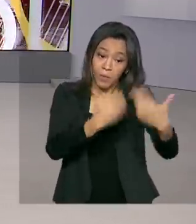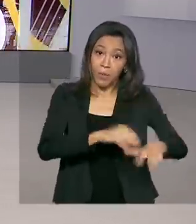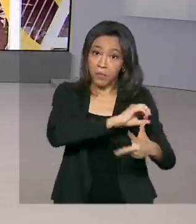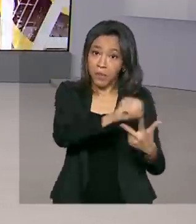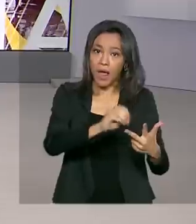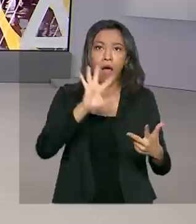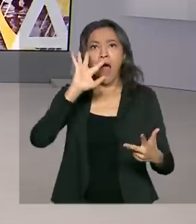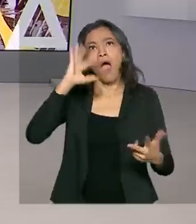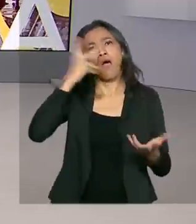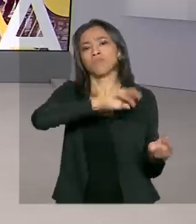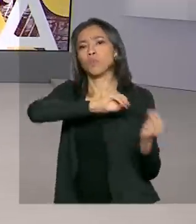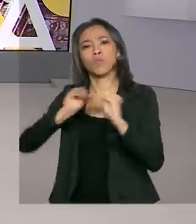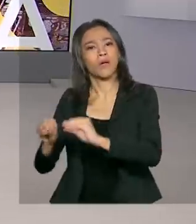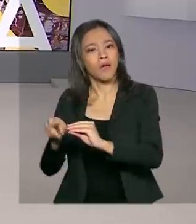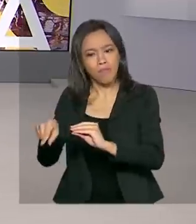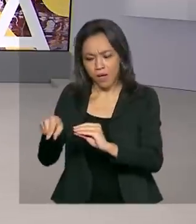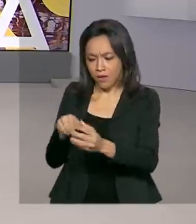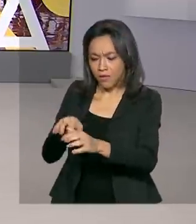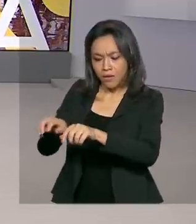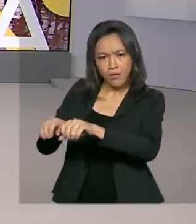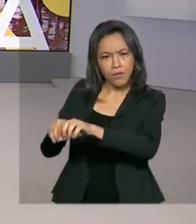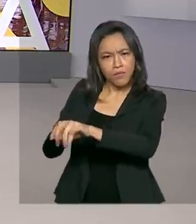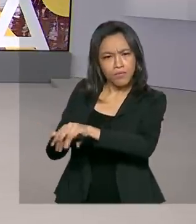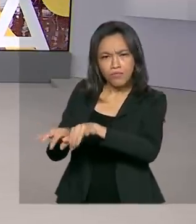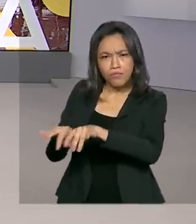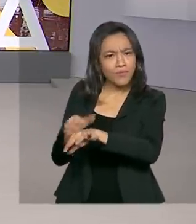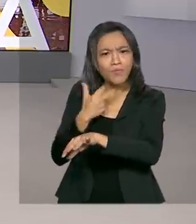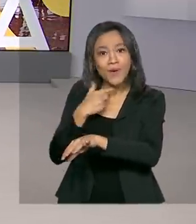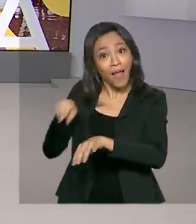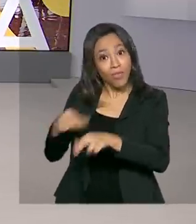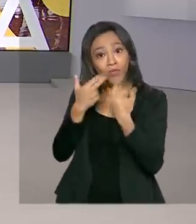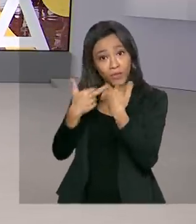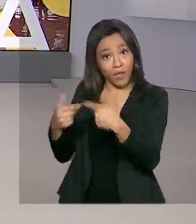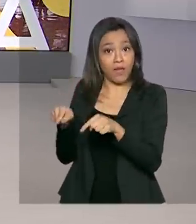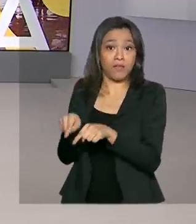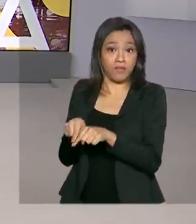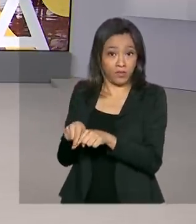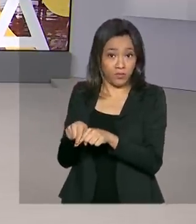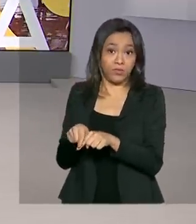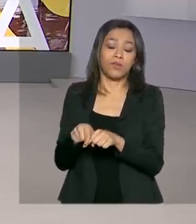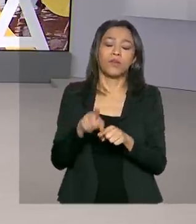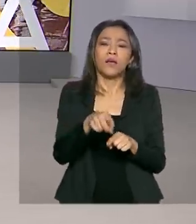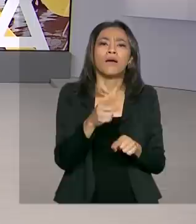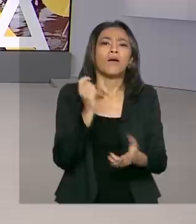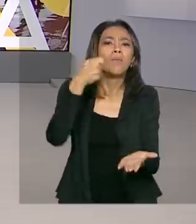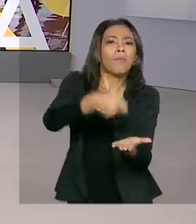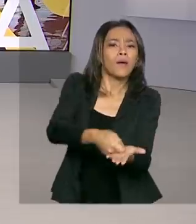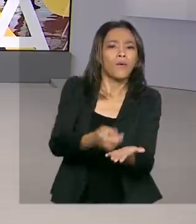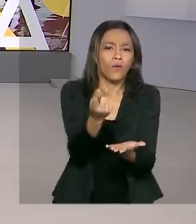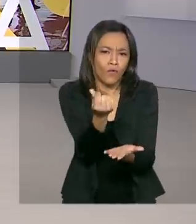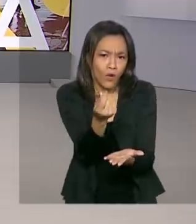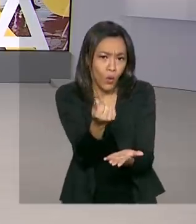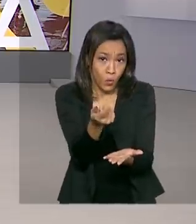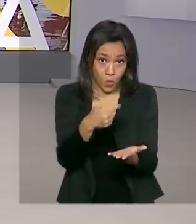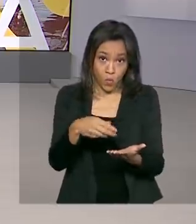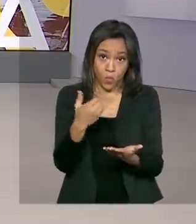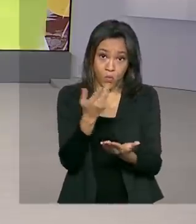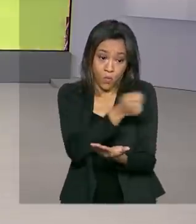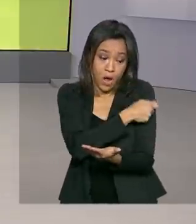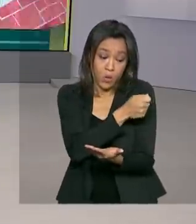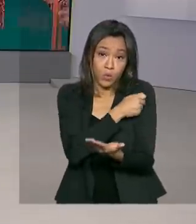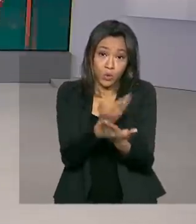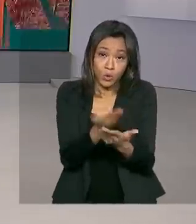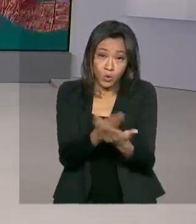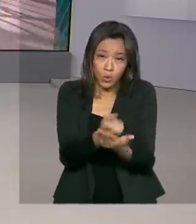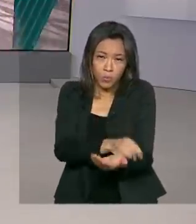mudar para a versão digital, que é uma das novidades neste ano. Lembrando que a taxa de inscrição não é cobrada do aluno que